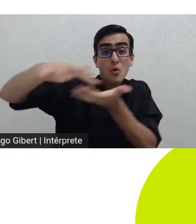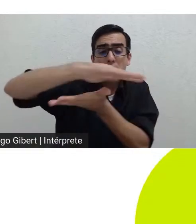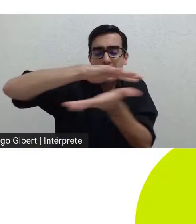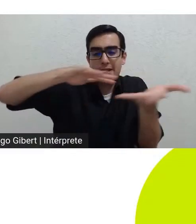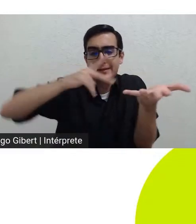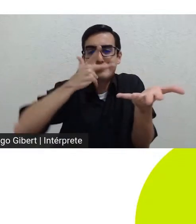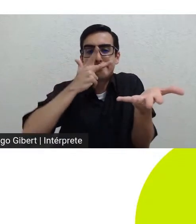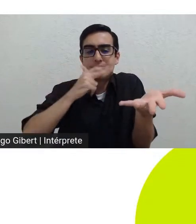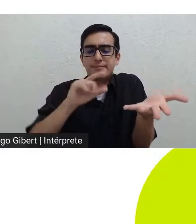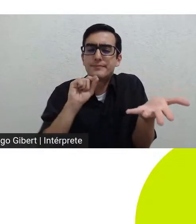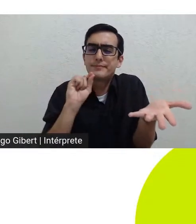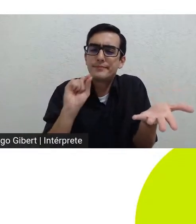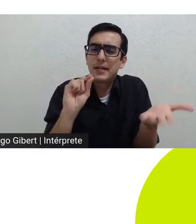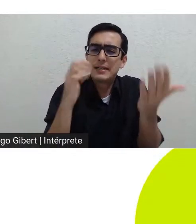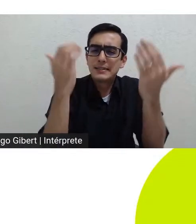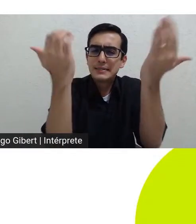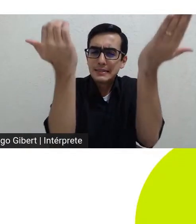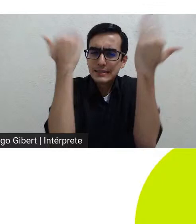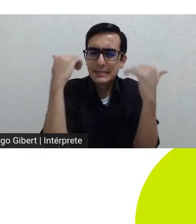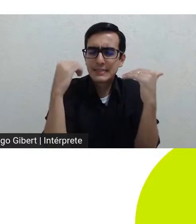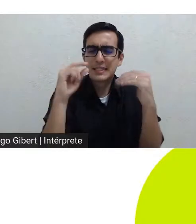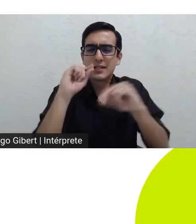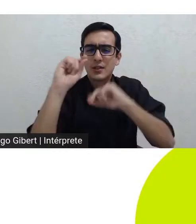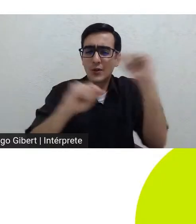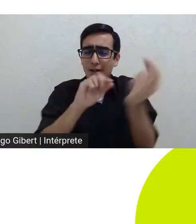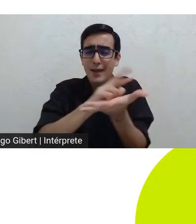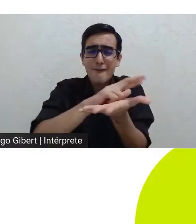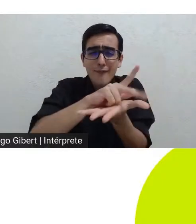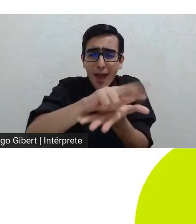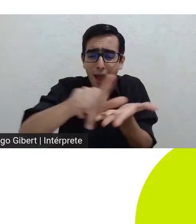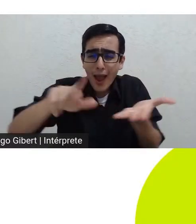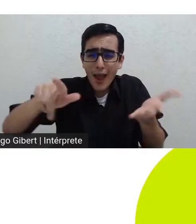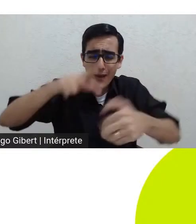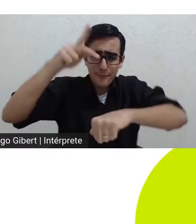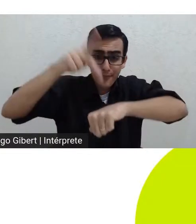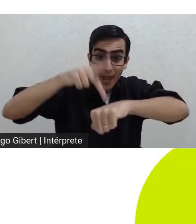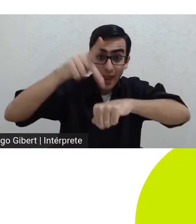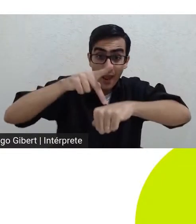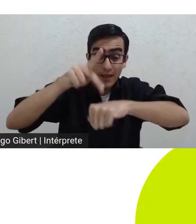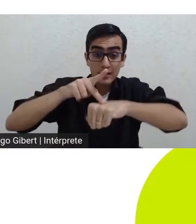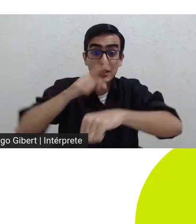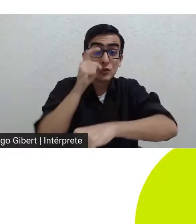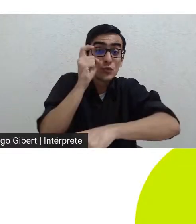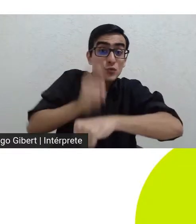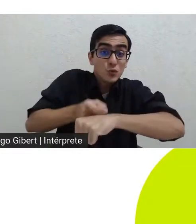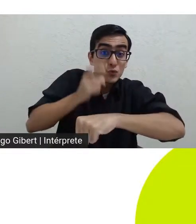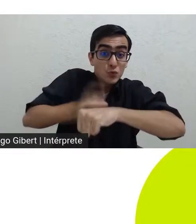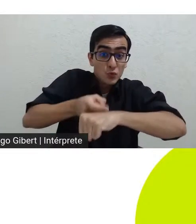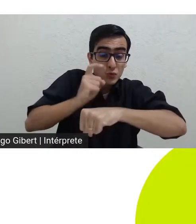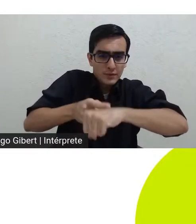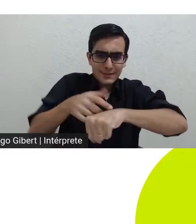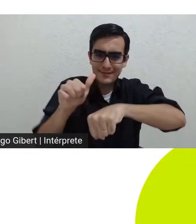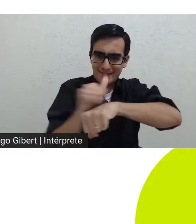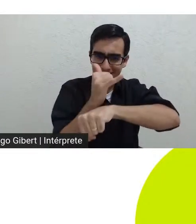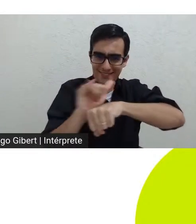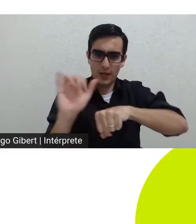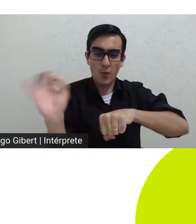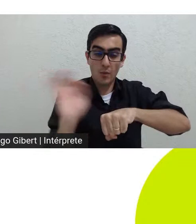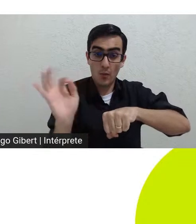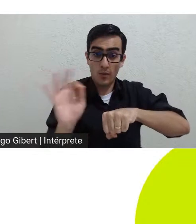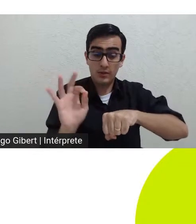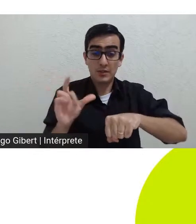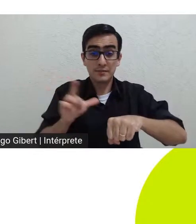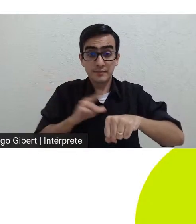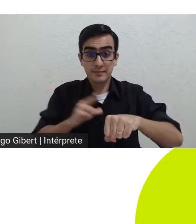um amalgamado de elementos em estado bruto que através da relação com o outro e com o